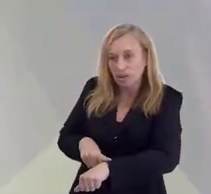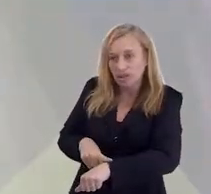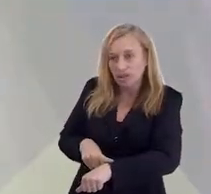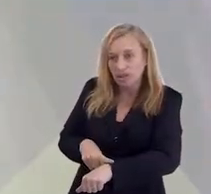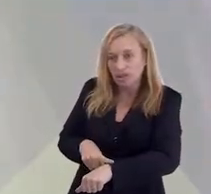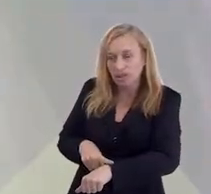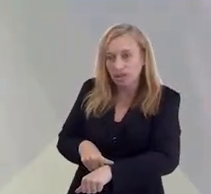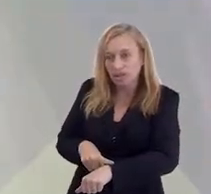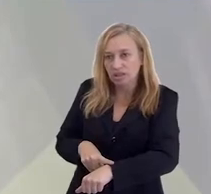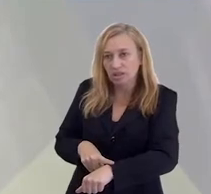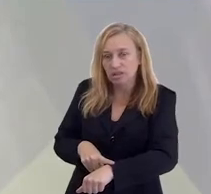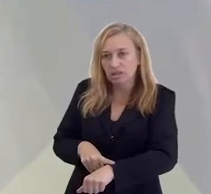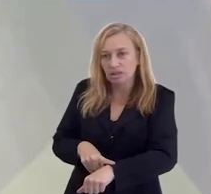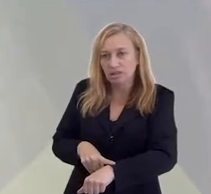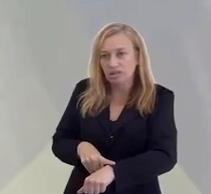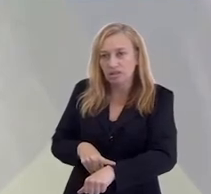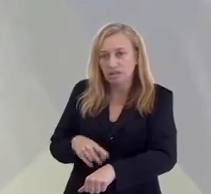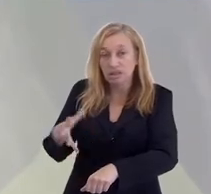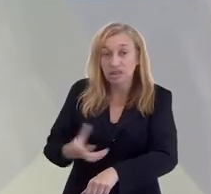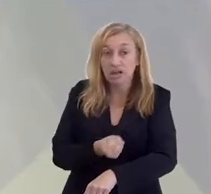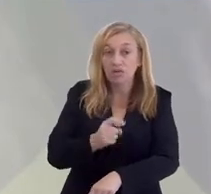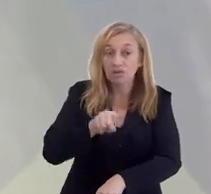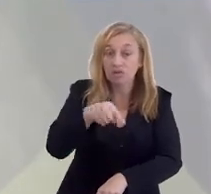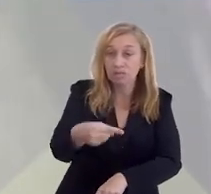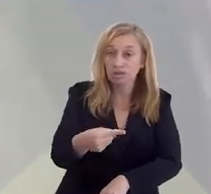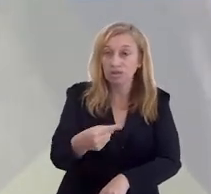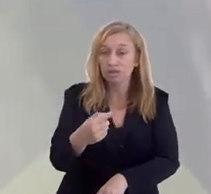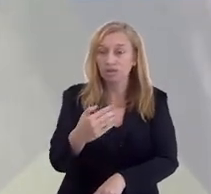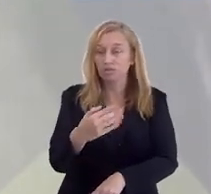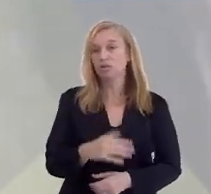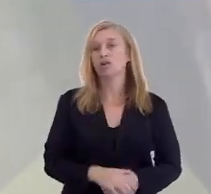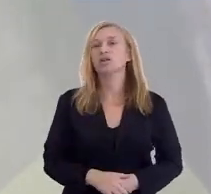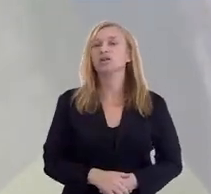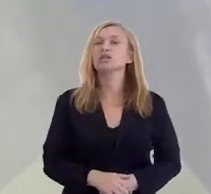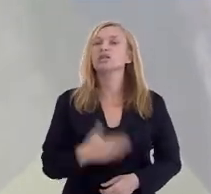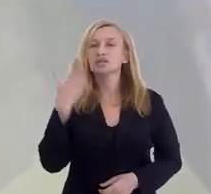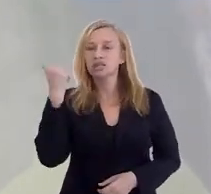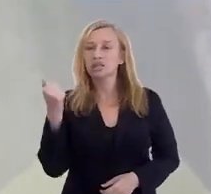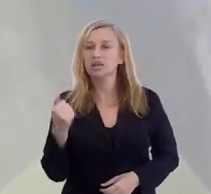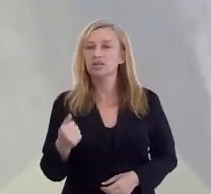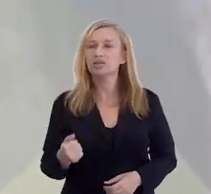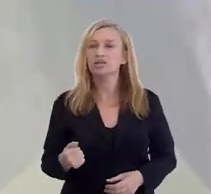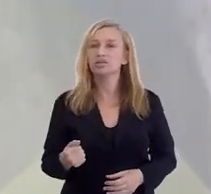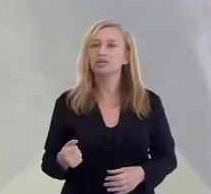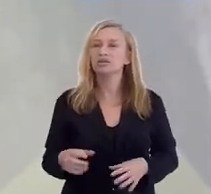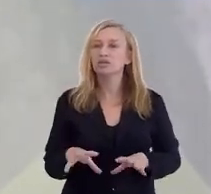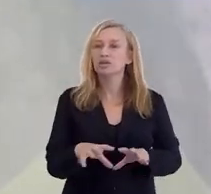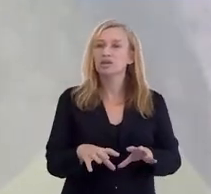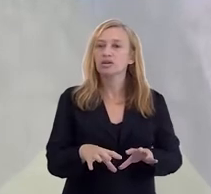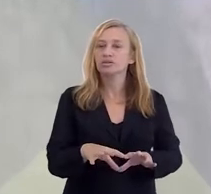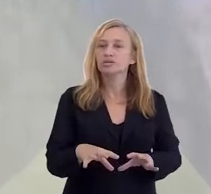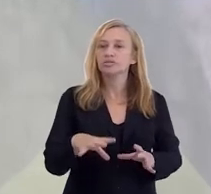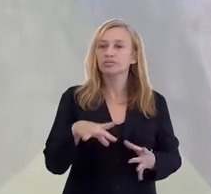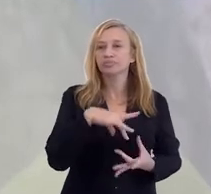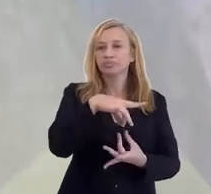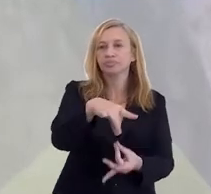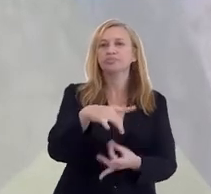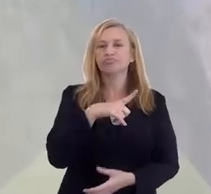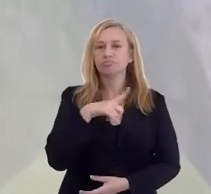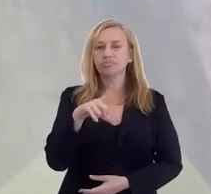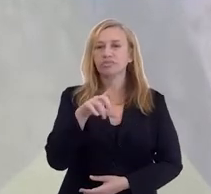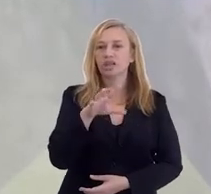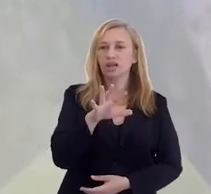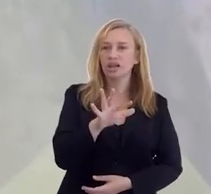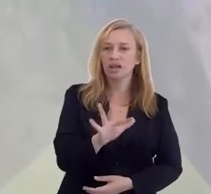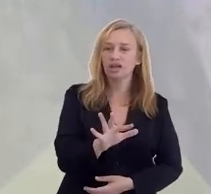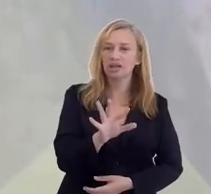Aquele momento de resgate coletivo vai ser resgatado lá na frente. Então, a gente sabe, por exemplo, em